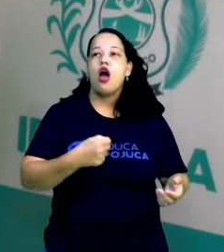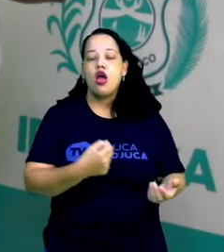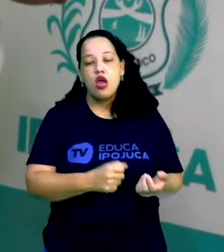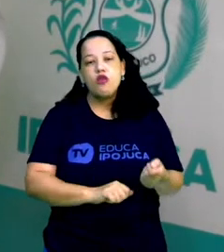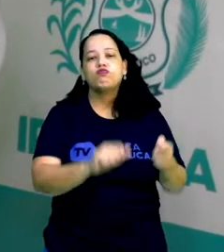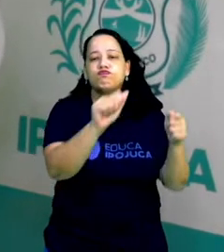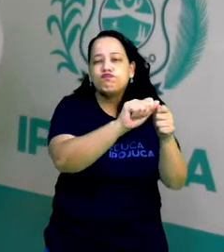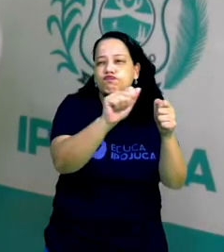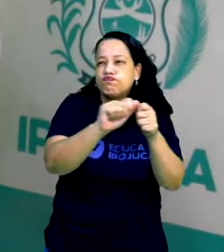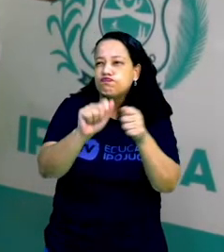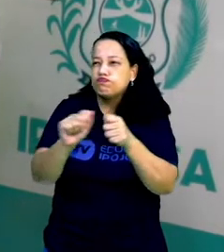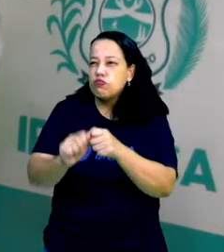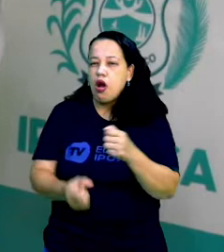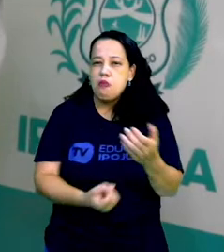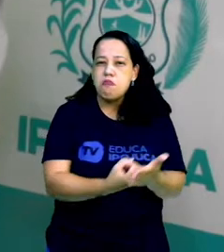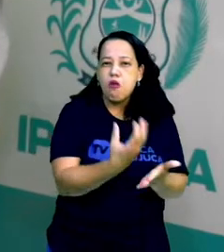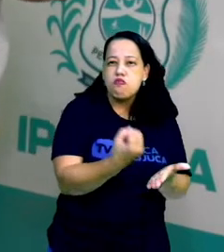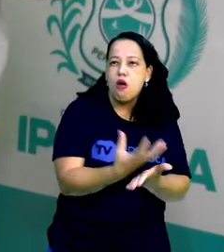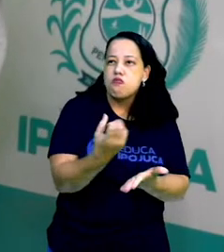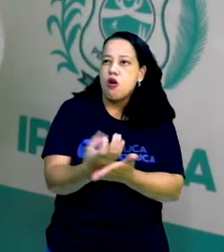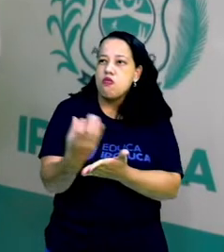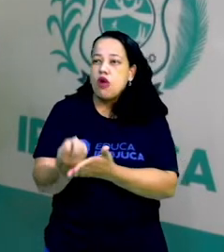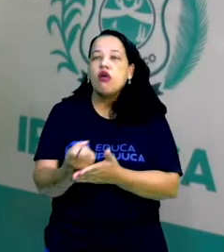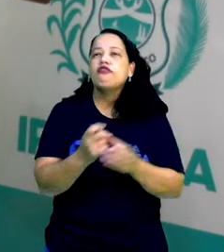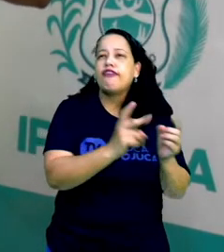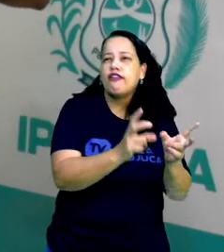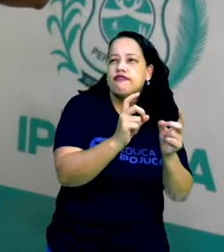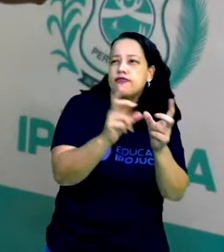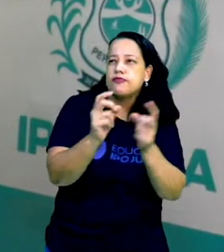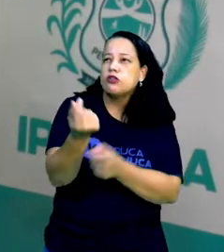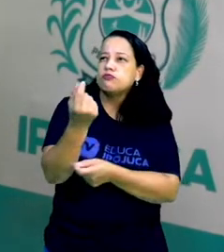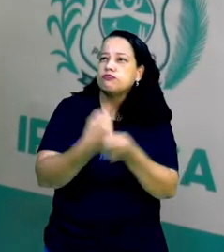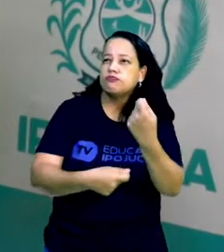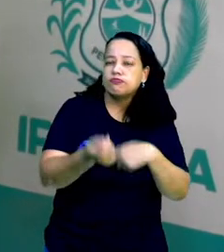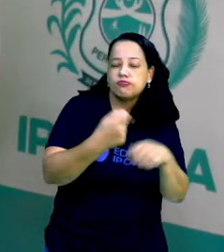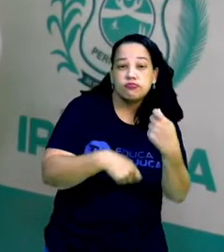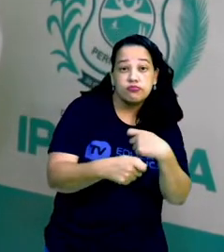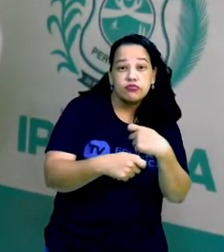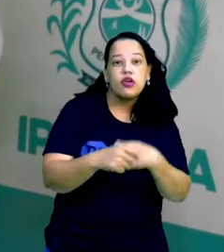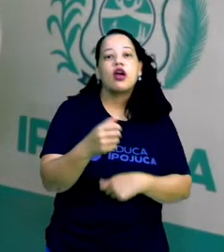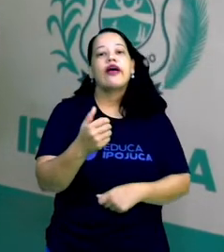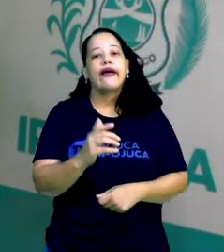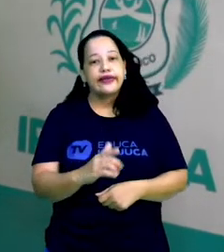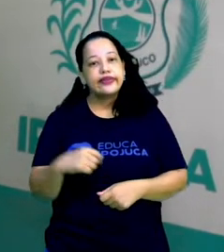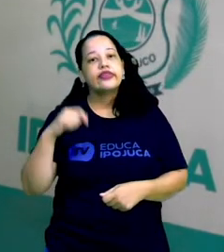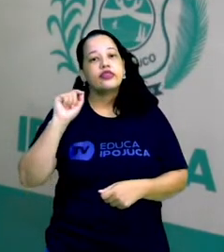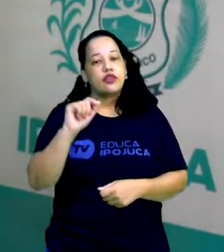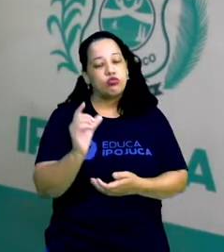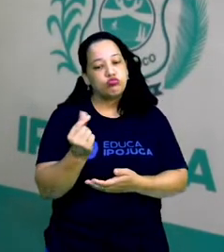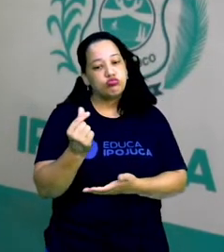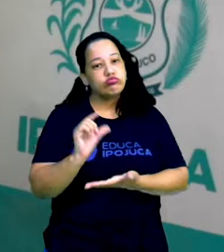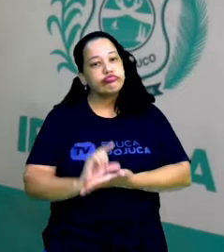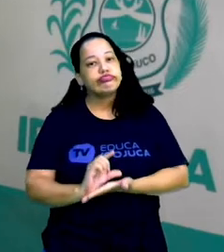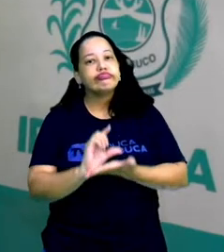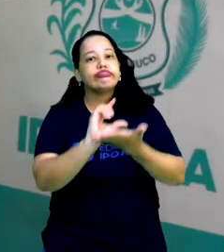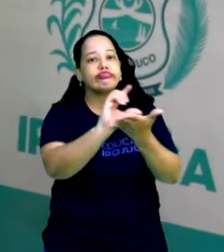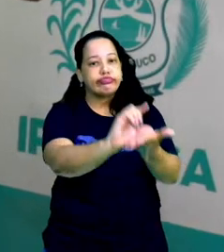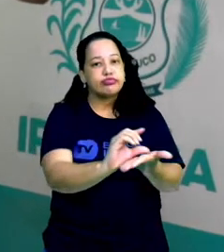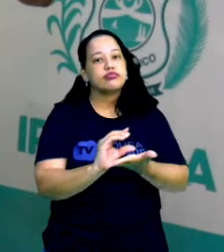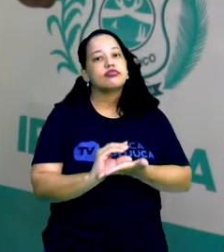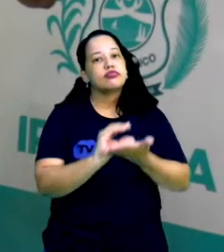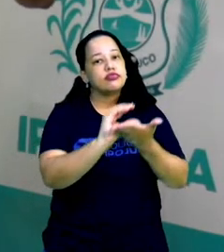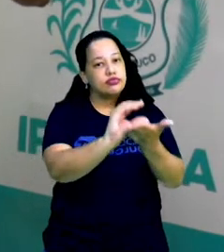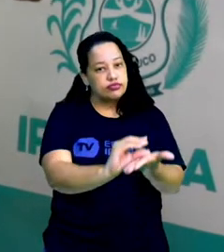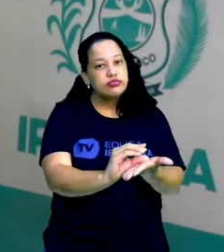mais ele venderia e mais ele teria lucro, ele começou a investir na produção de